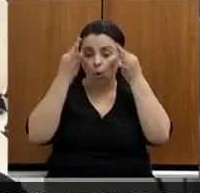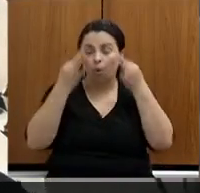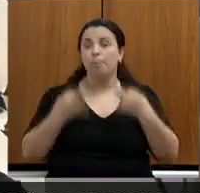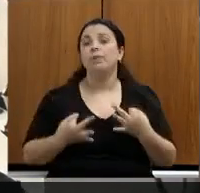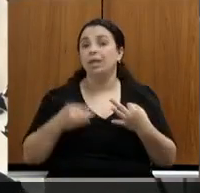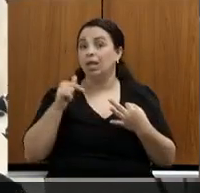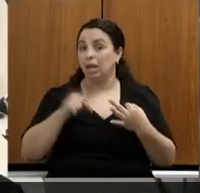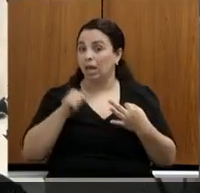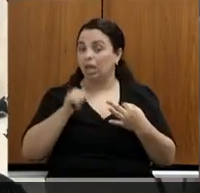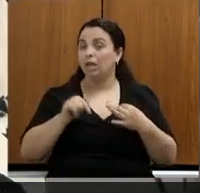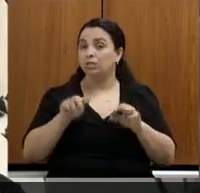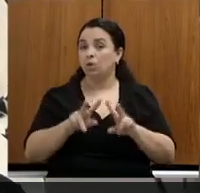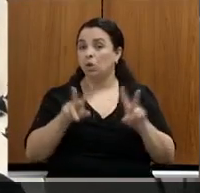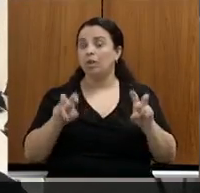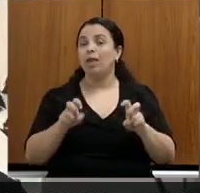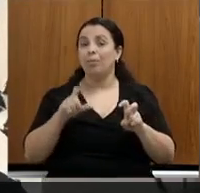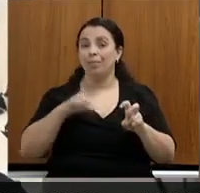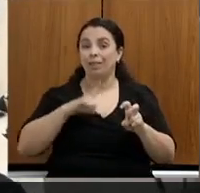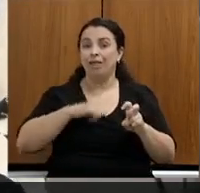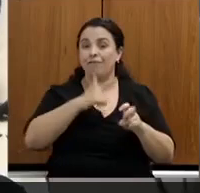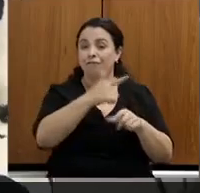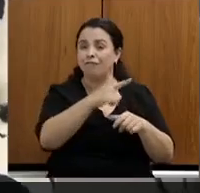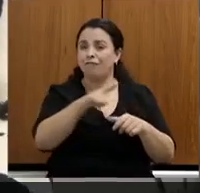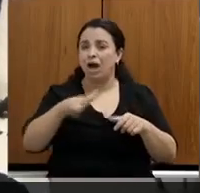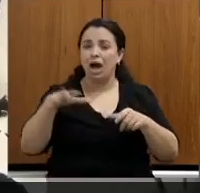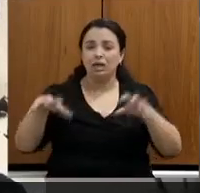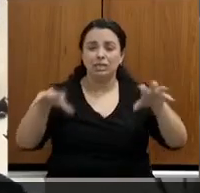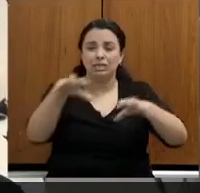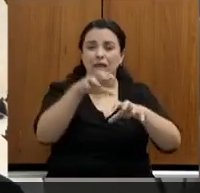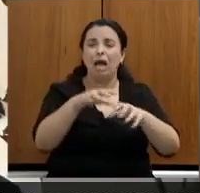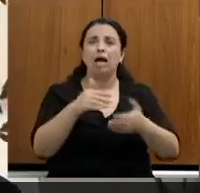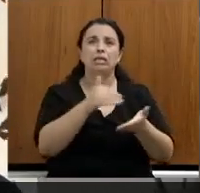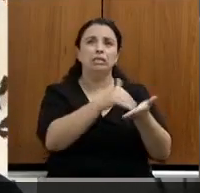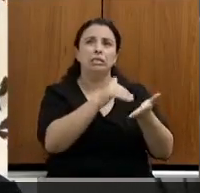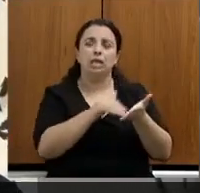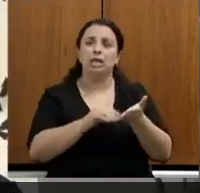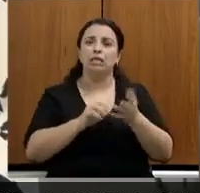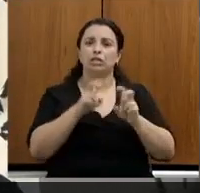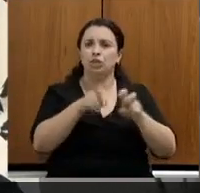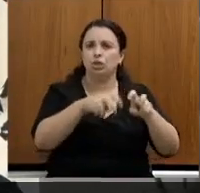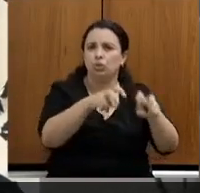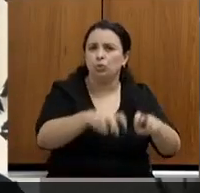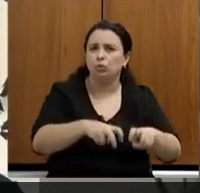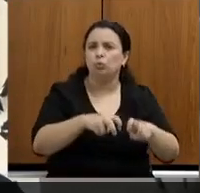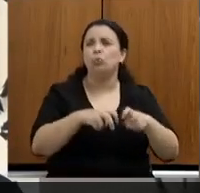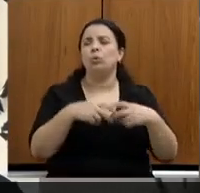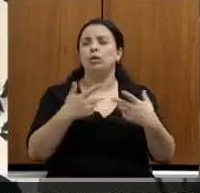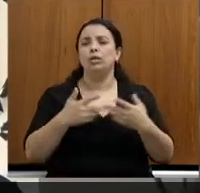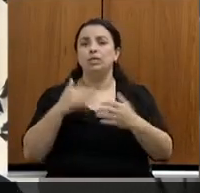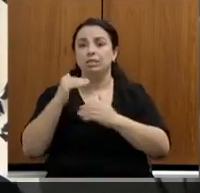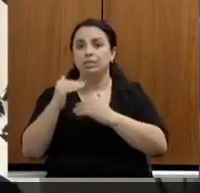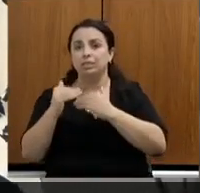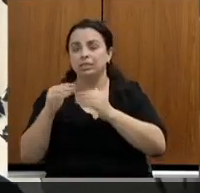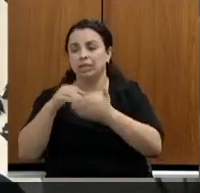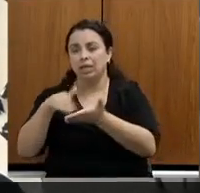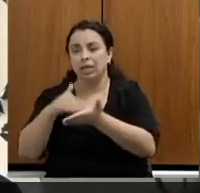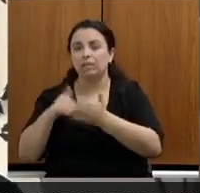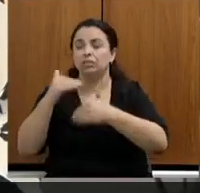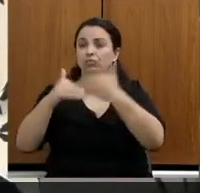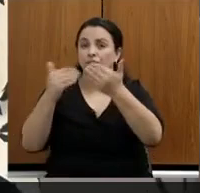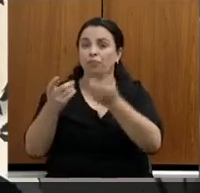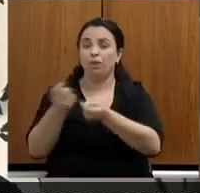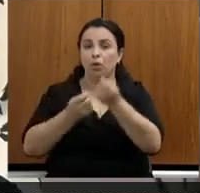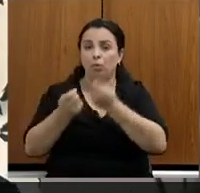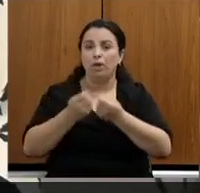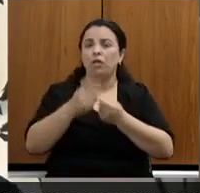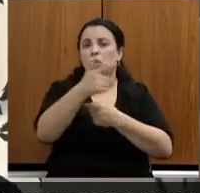pauta muito transdisciplinar, com a Secretaria de Agricultura, a Secretaria de Desenvolvimento Econômico, dentre outras. Então,